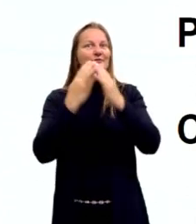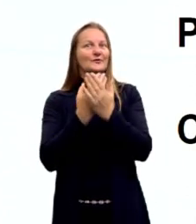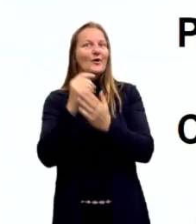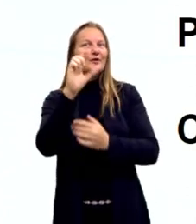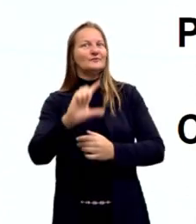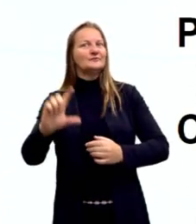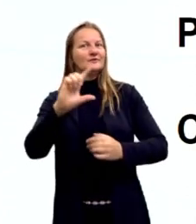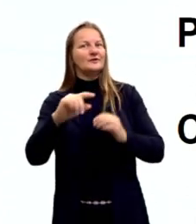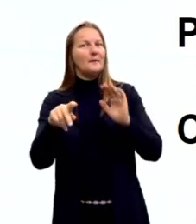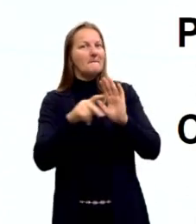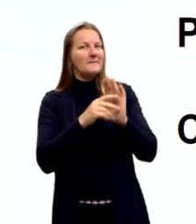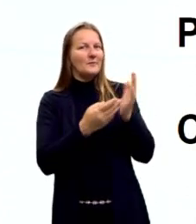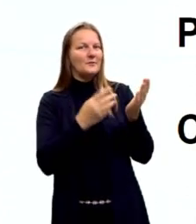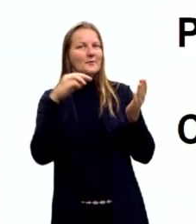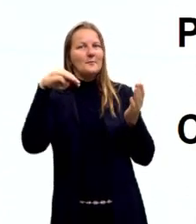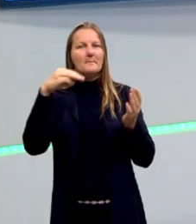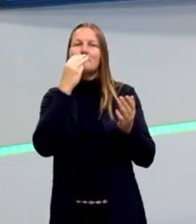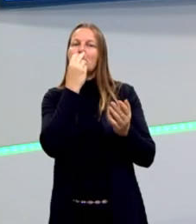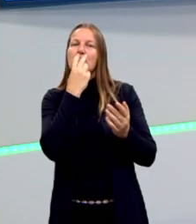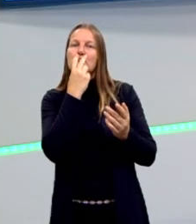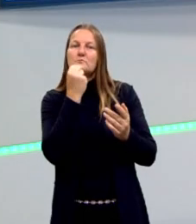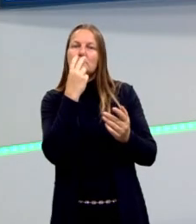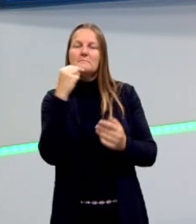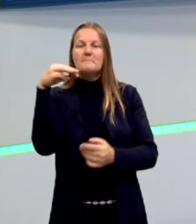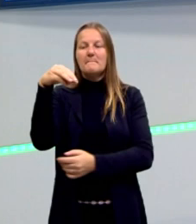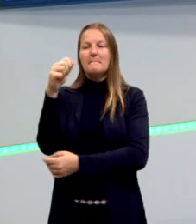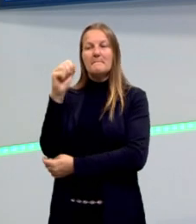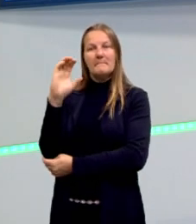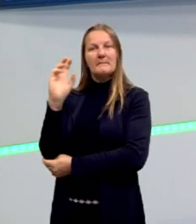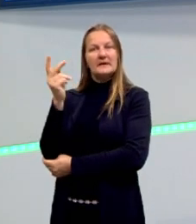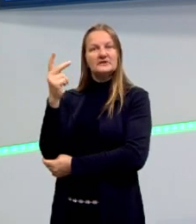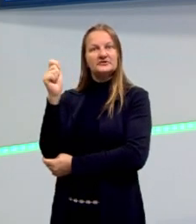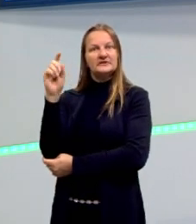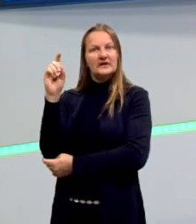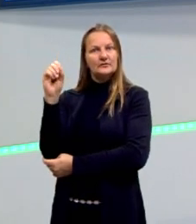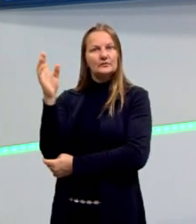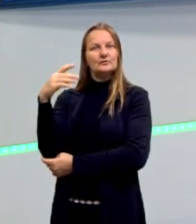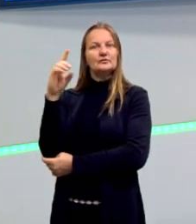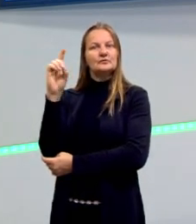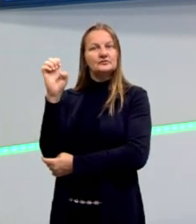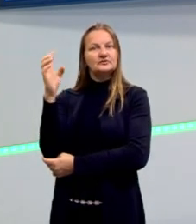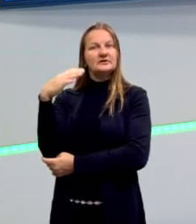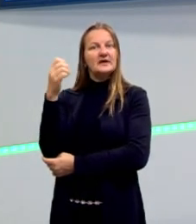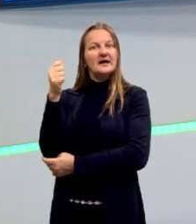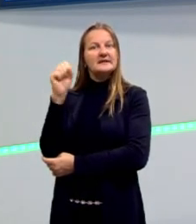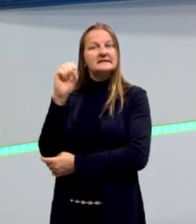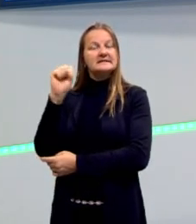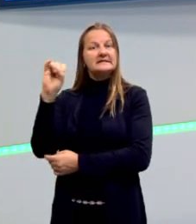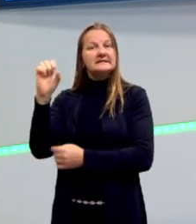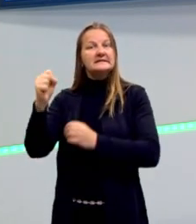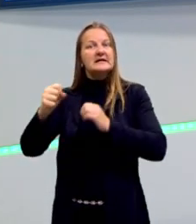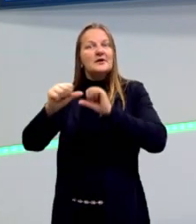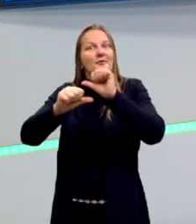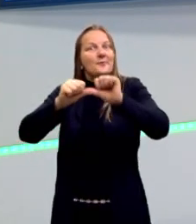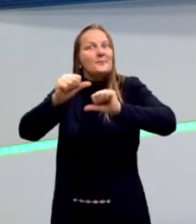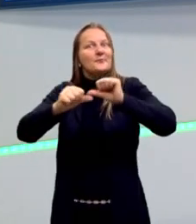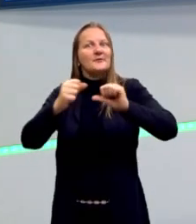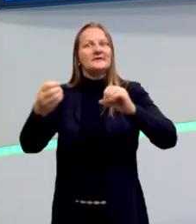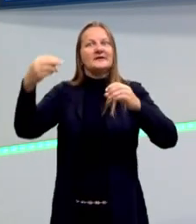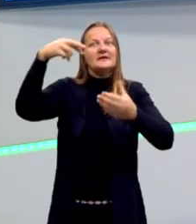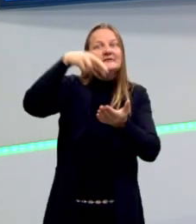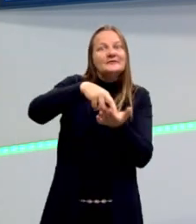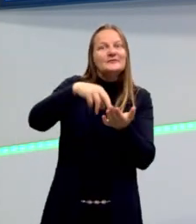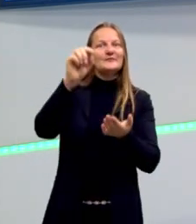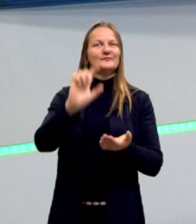e desse autor que realmente comanda todas as características, ele que trouxe toda essa mudança para a nossa